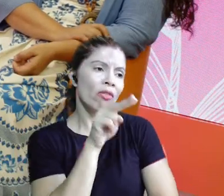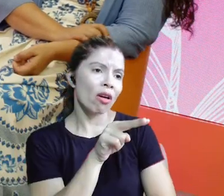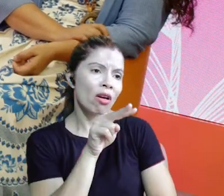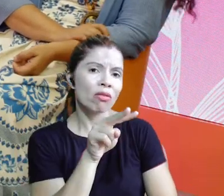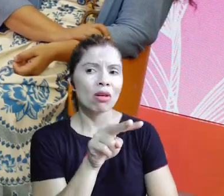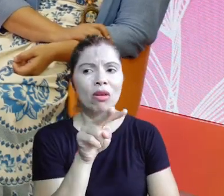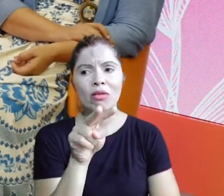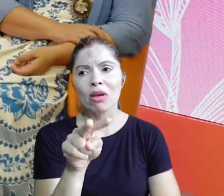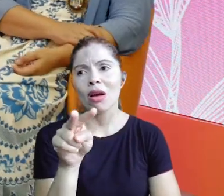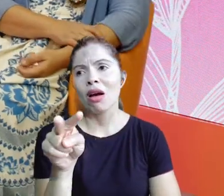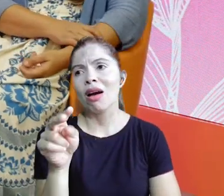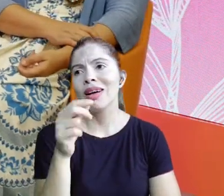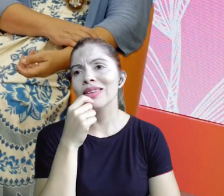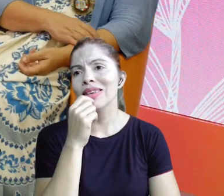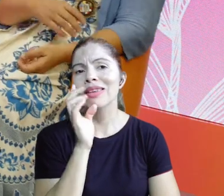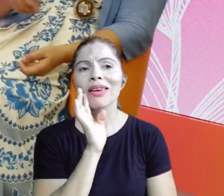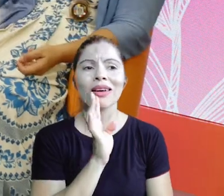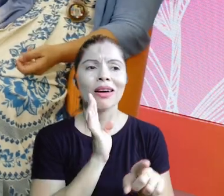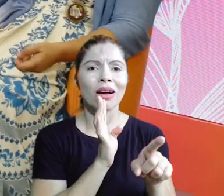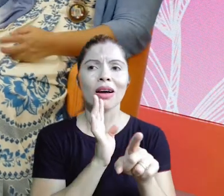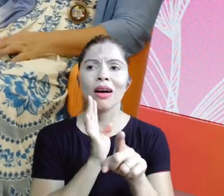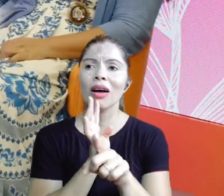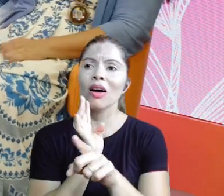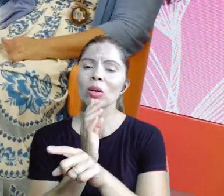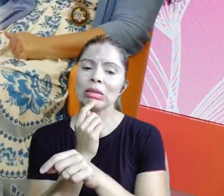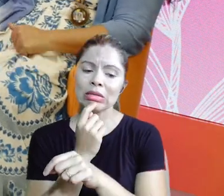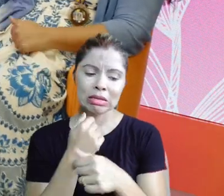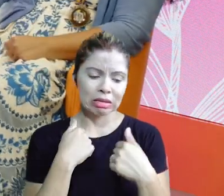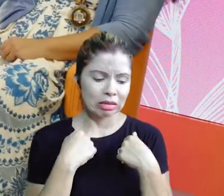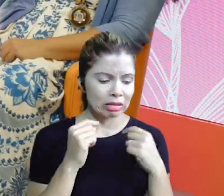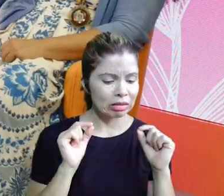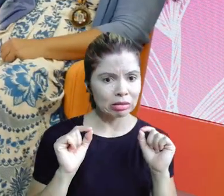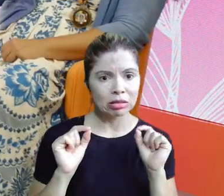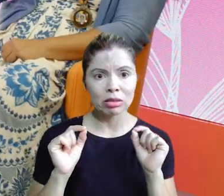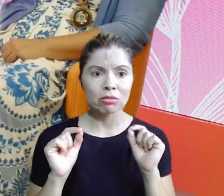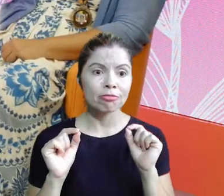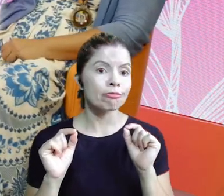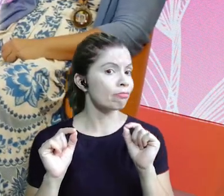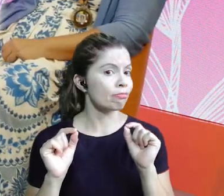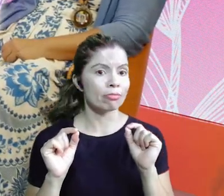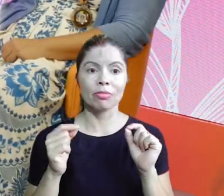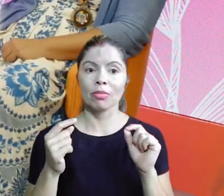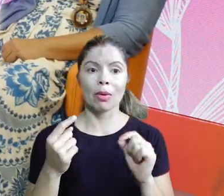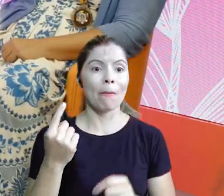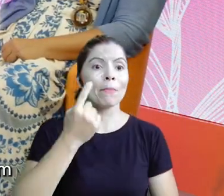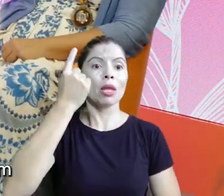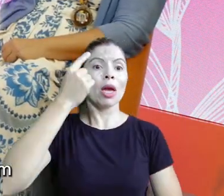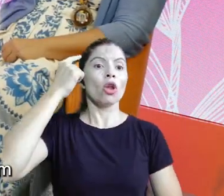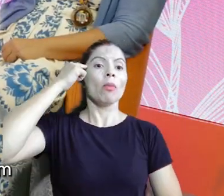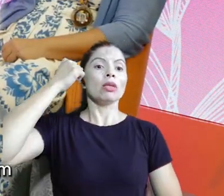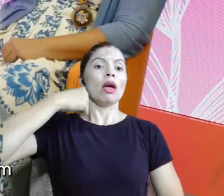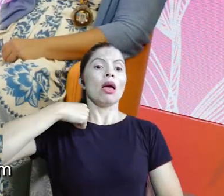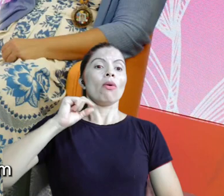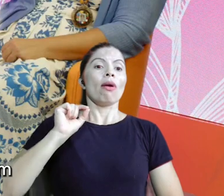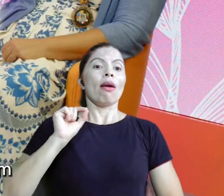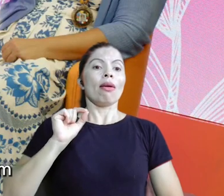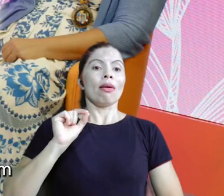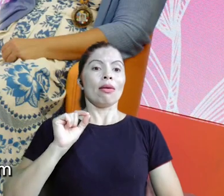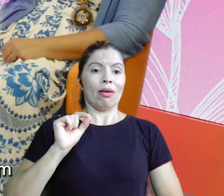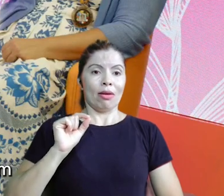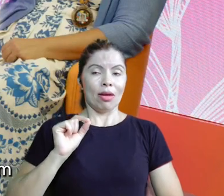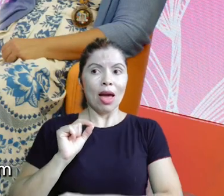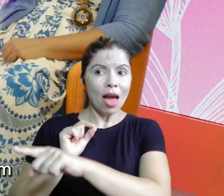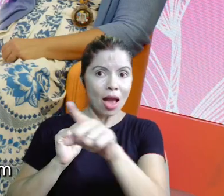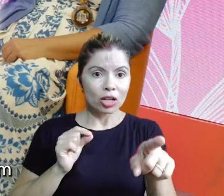ser outra pessoa não você tem que ser você e as pessoas gostam do que você é exatamente como você é eu não consigo